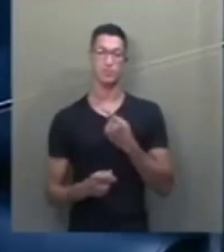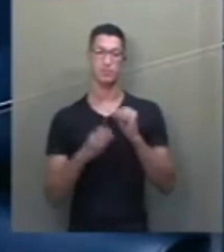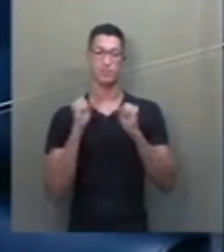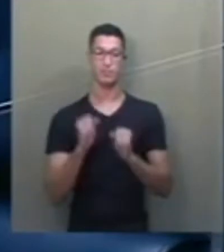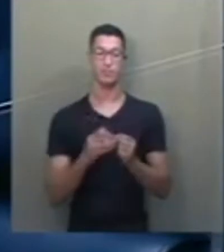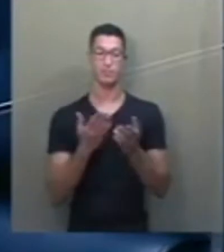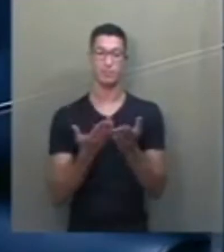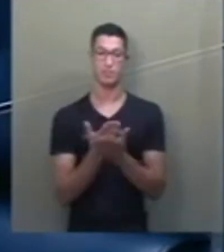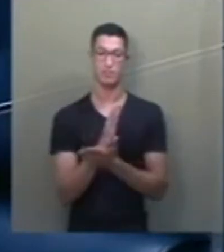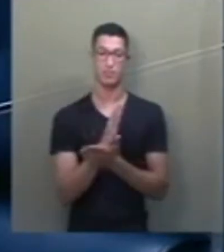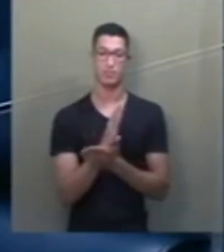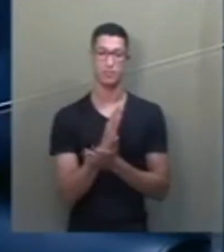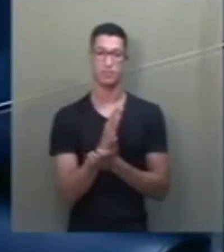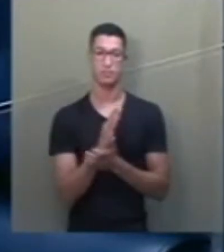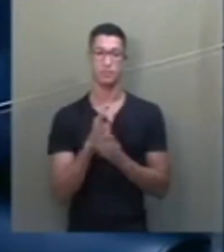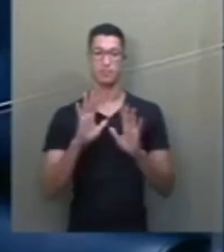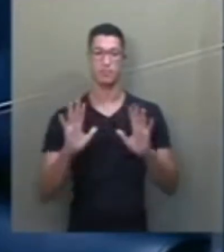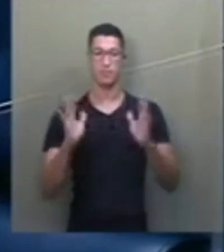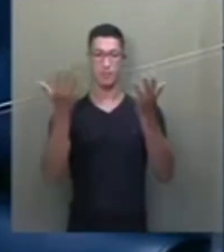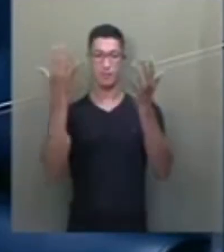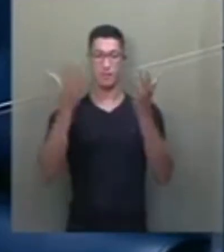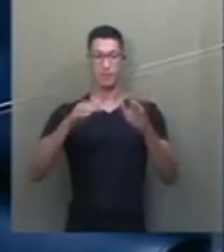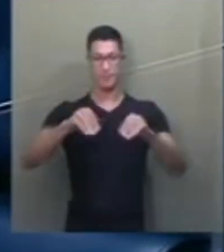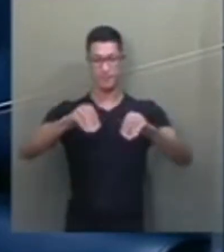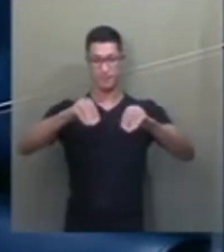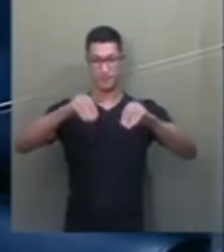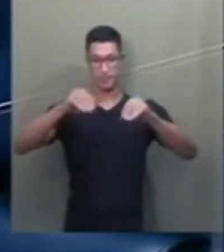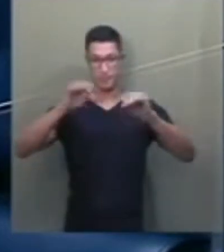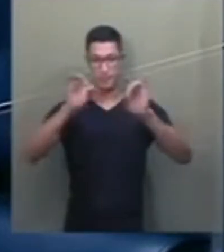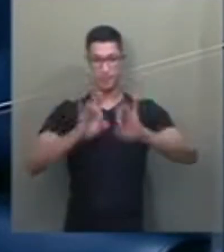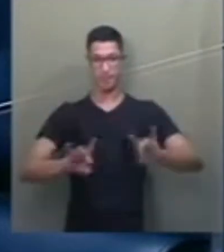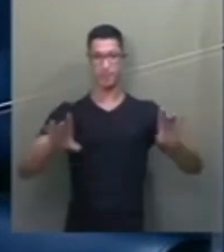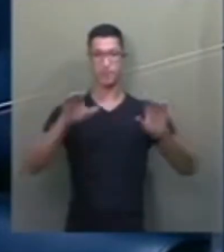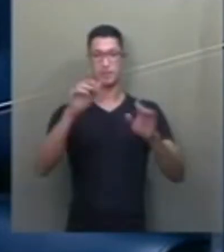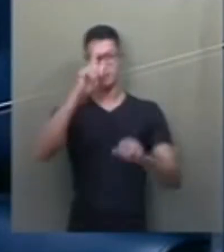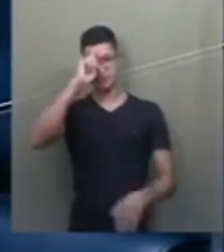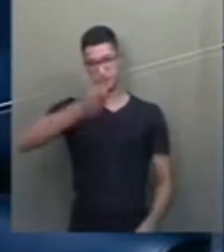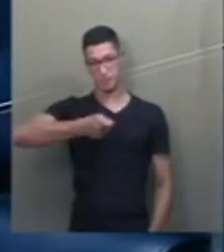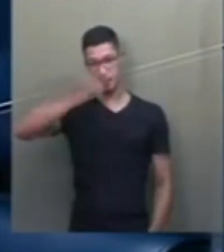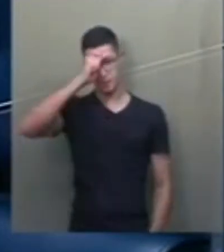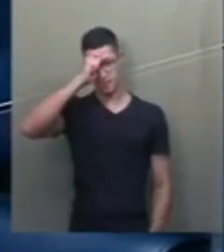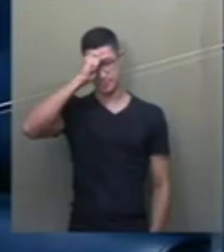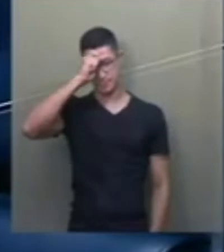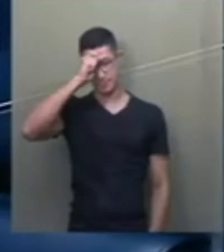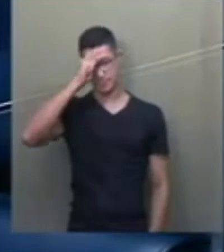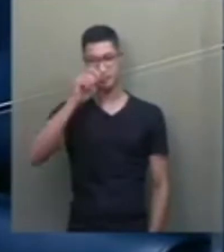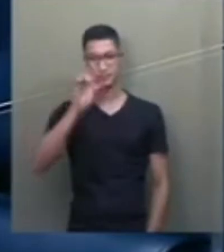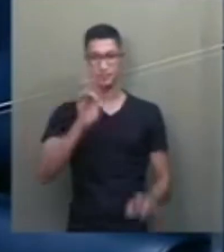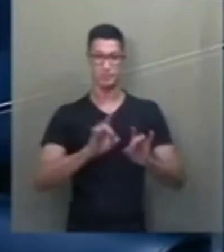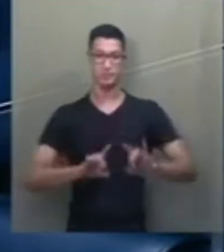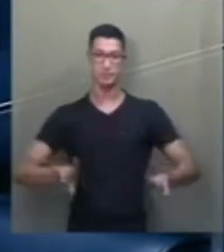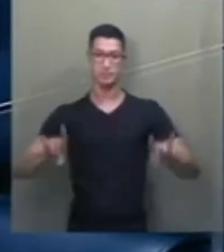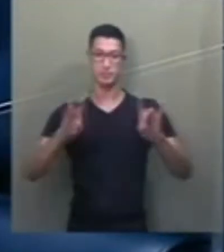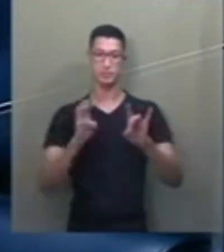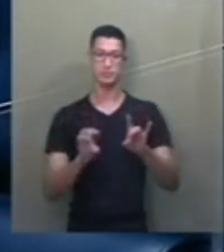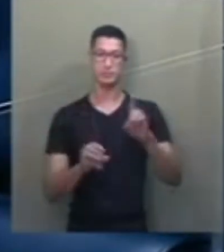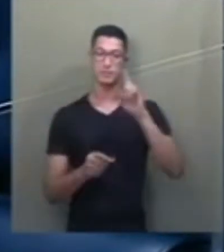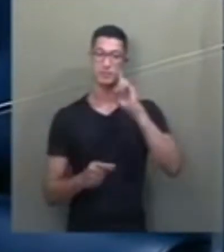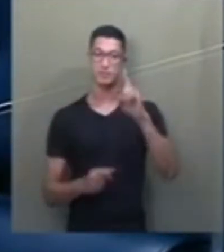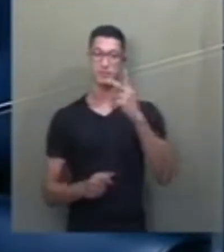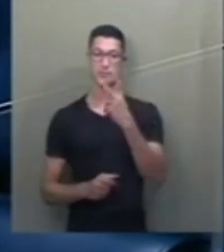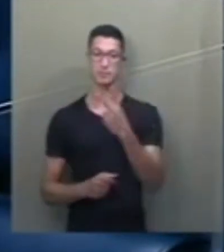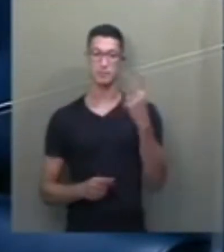aprovar e realizar essa sessão solene, sessão especial, no dia